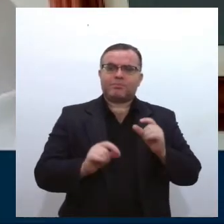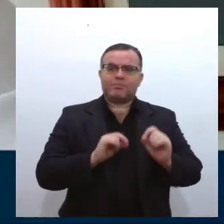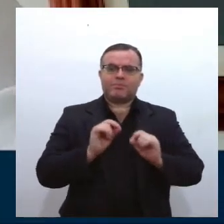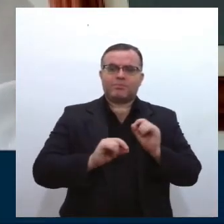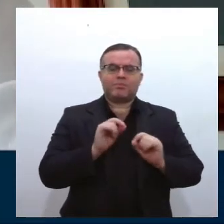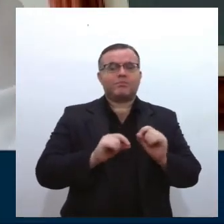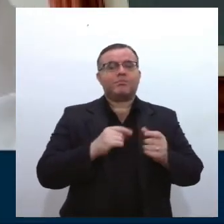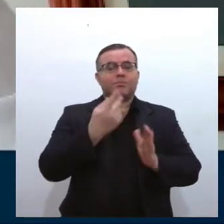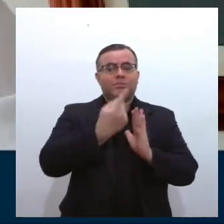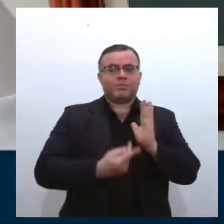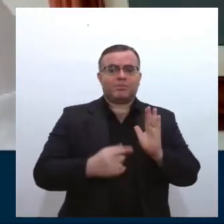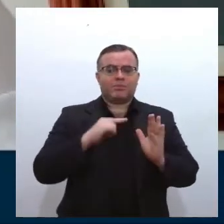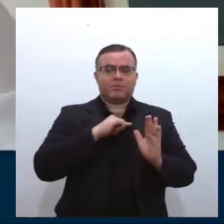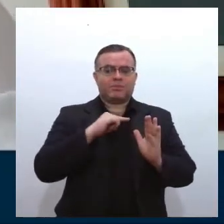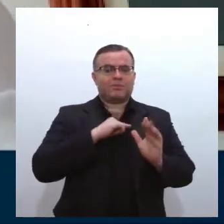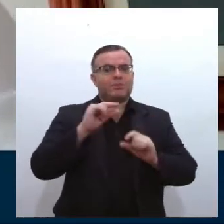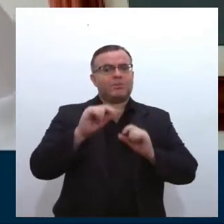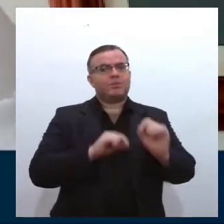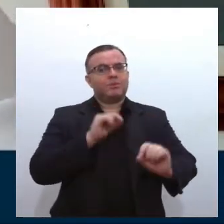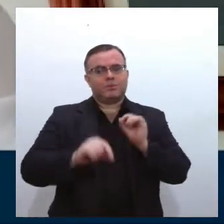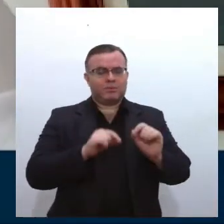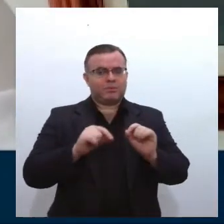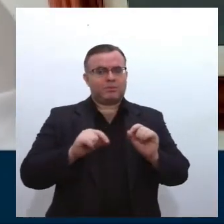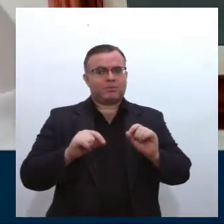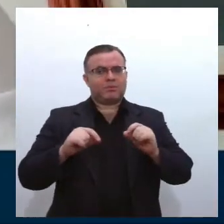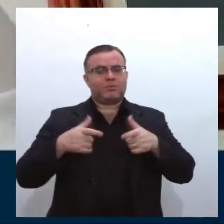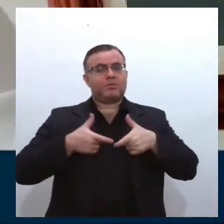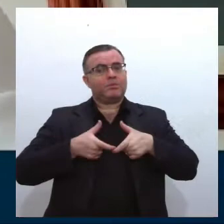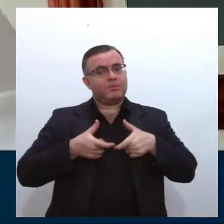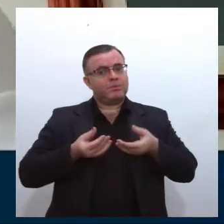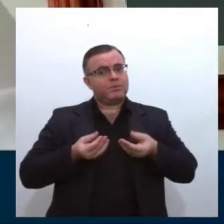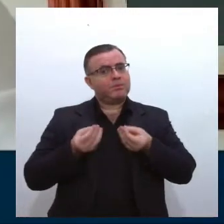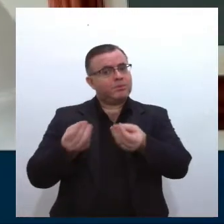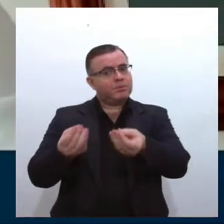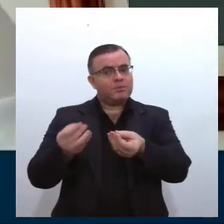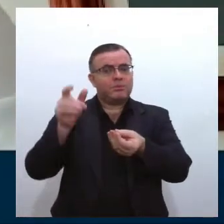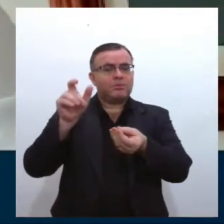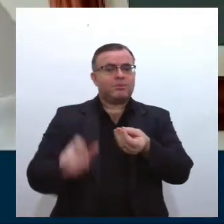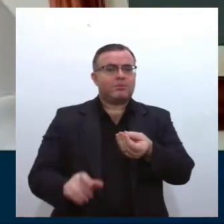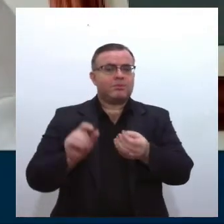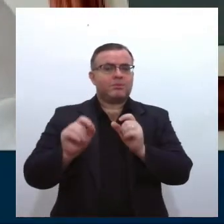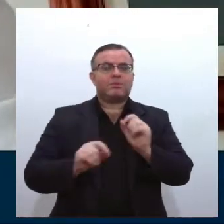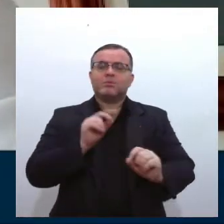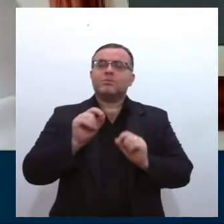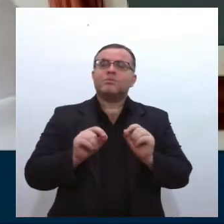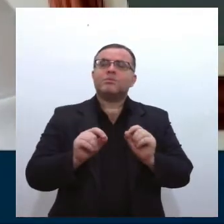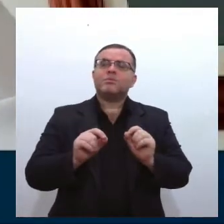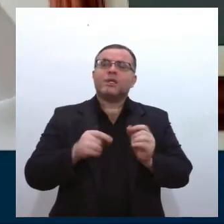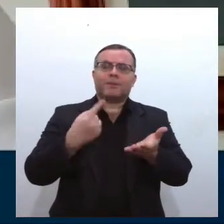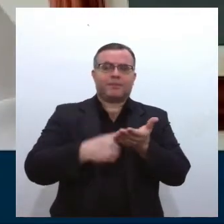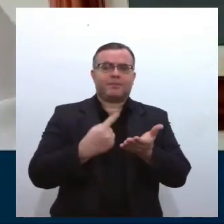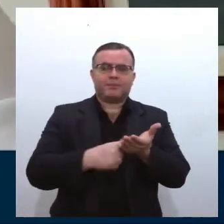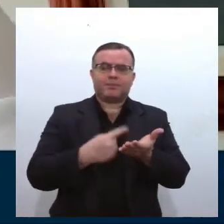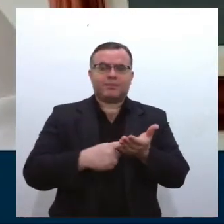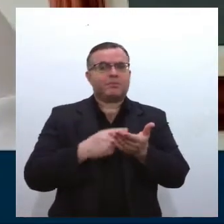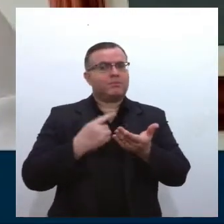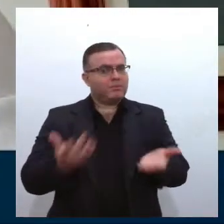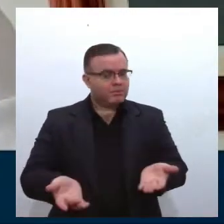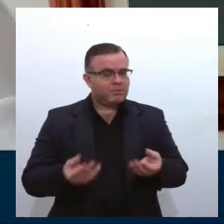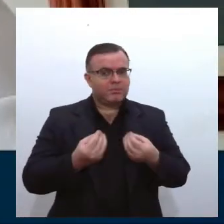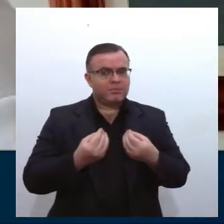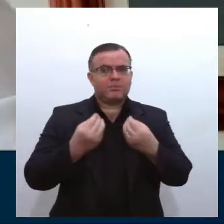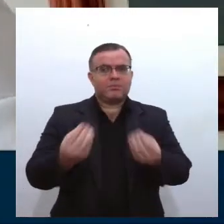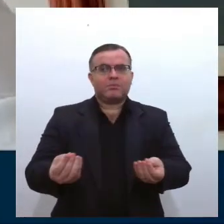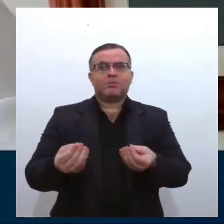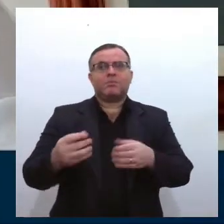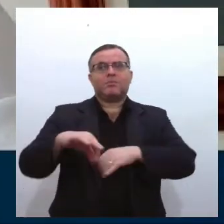projeto consta da medalha de honra do mérito parlamentar. Essa medalha é para graciar os engenheiros,